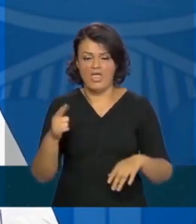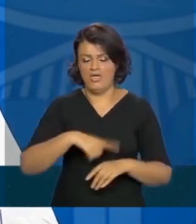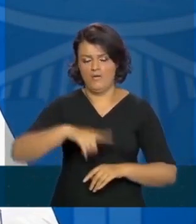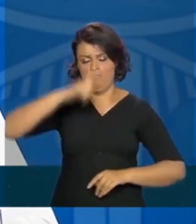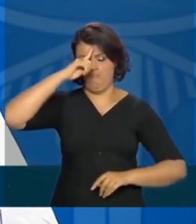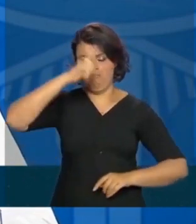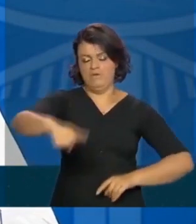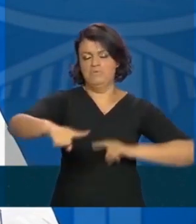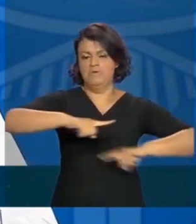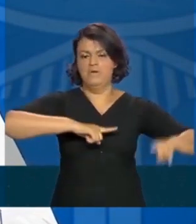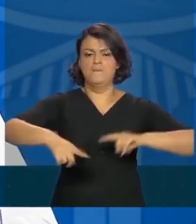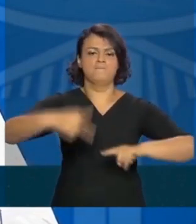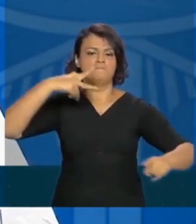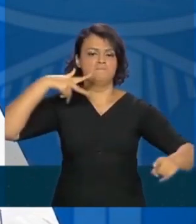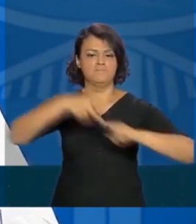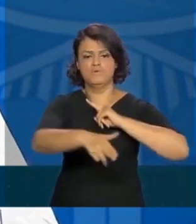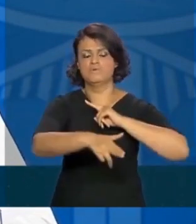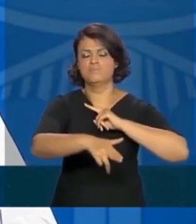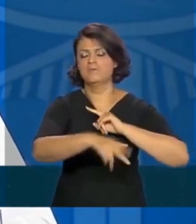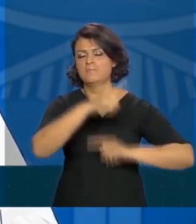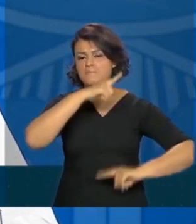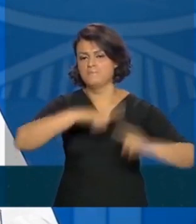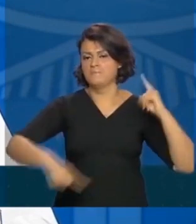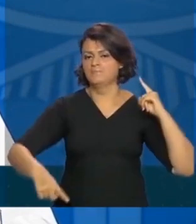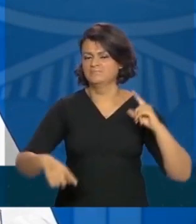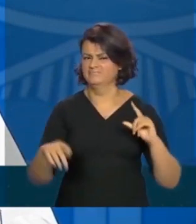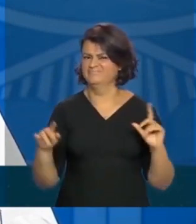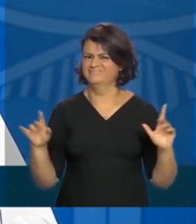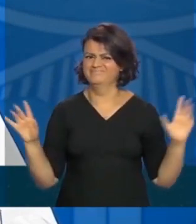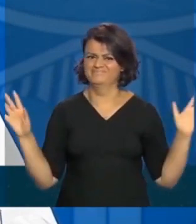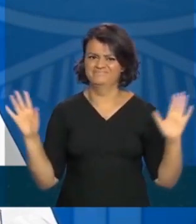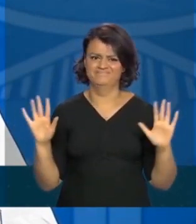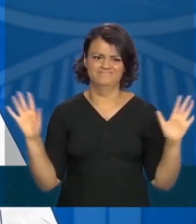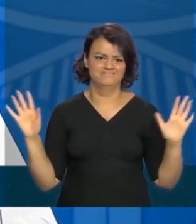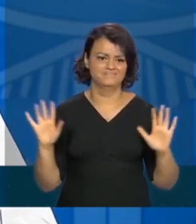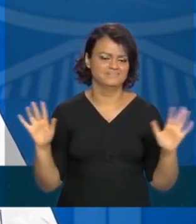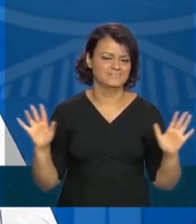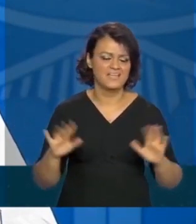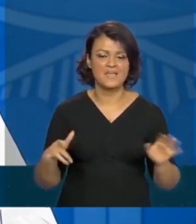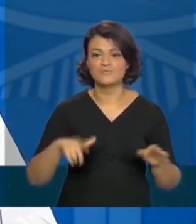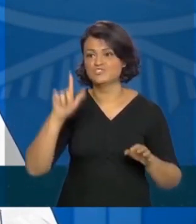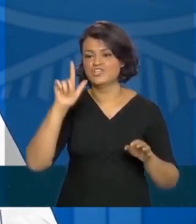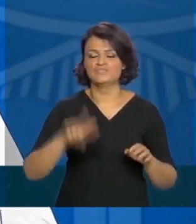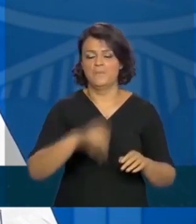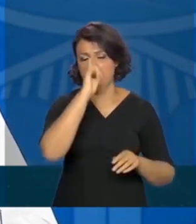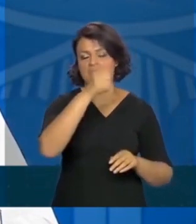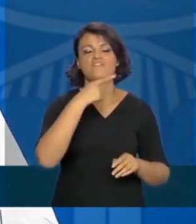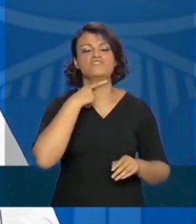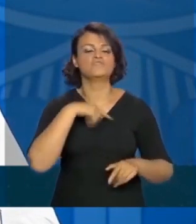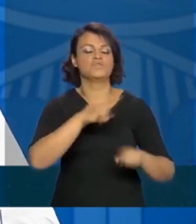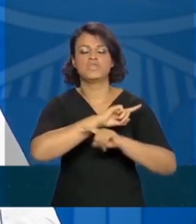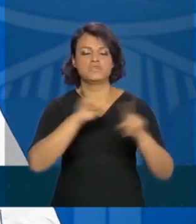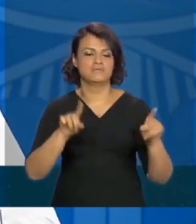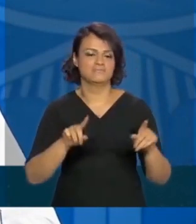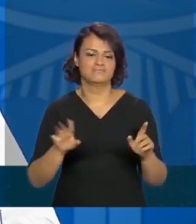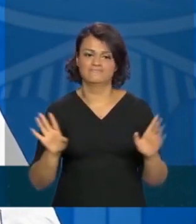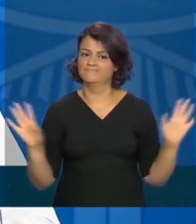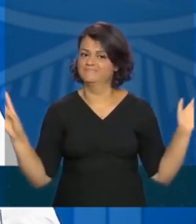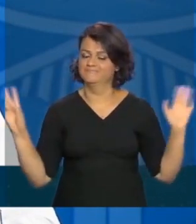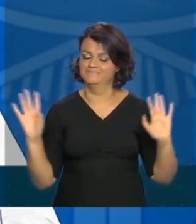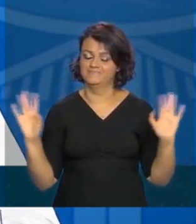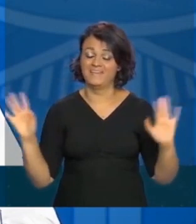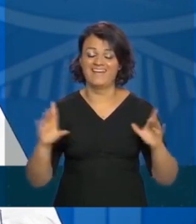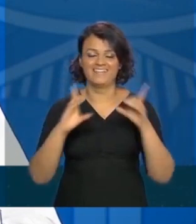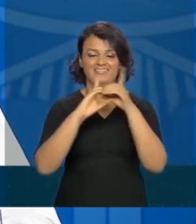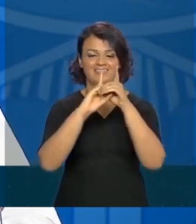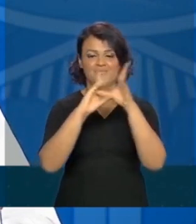nacional para coibir, nem sou, não estou aqui para ser o gestor das vontades das pessoas. Nós estamos numa sociedade